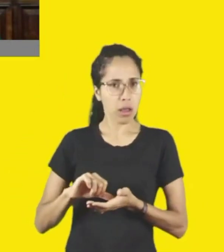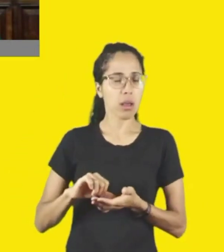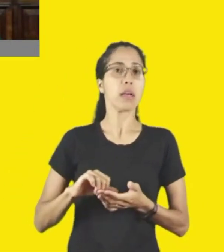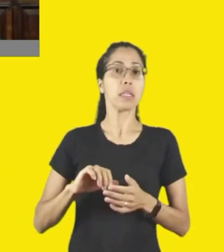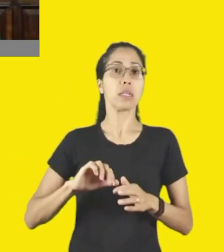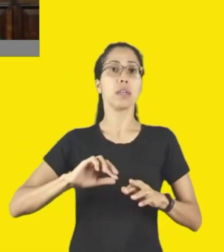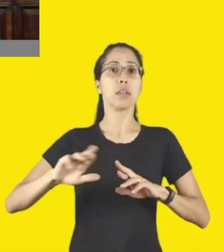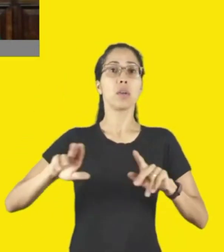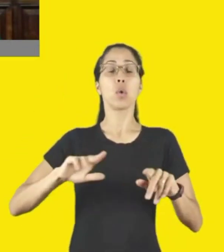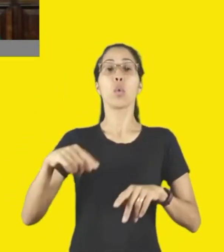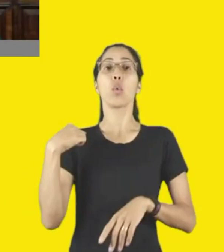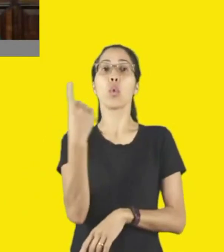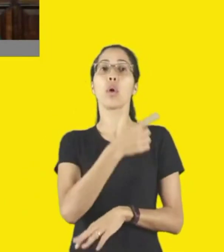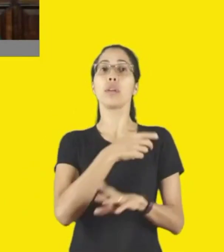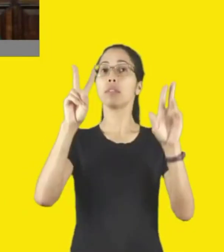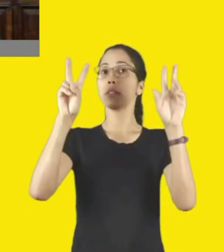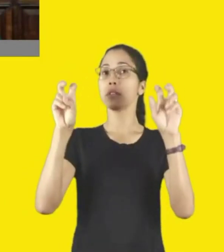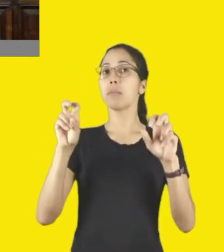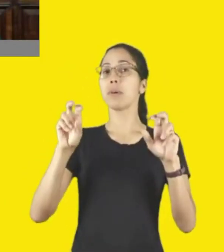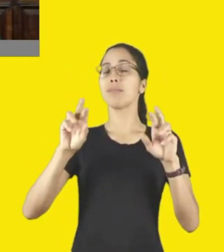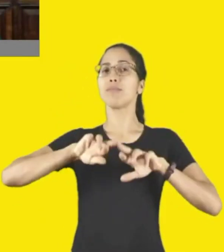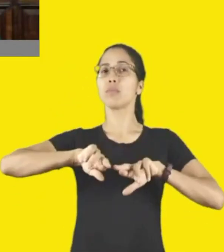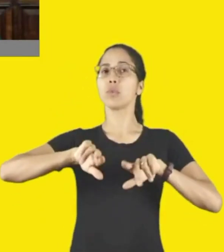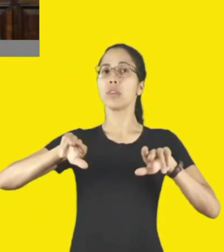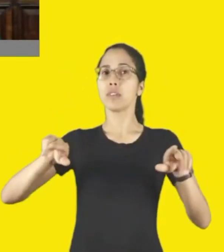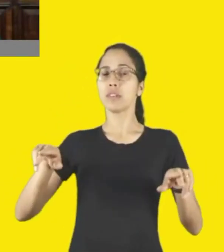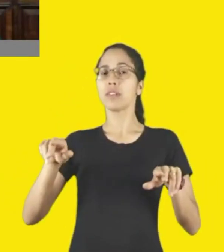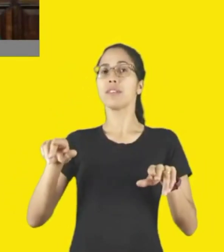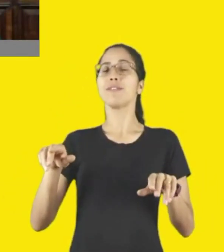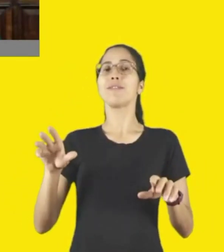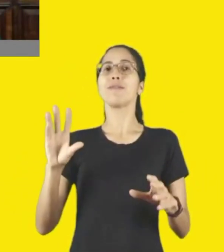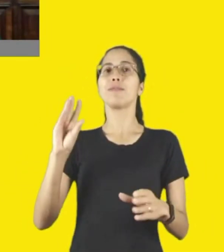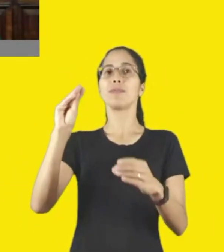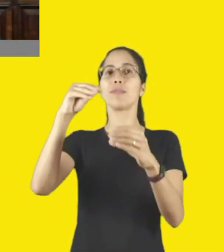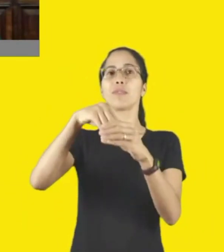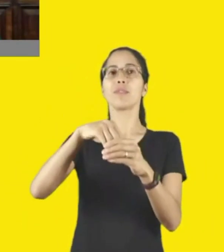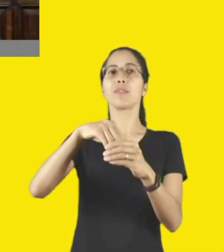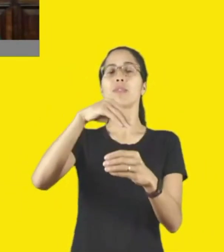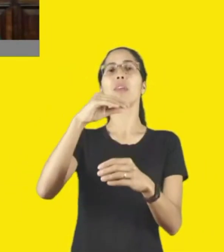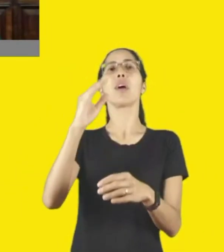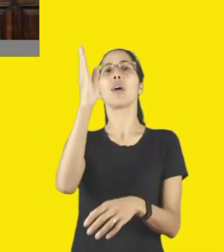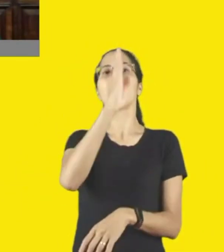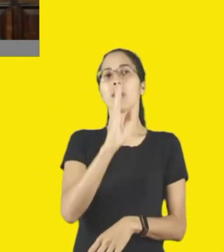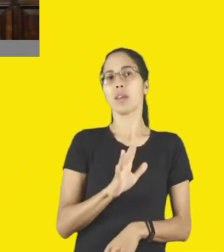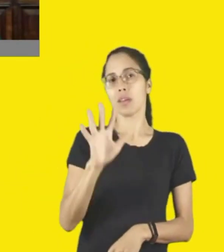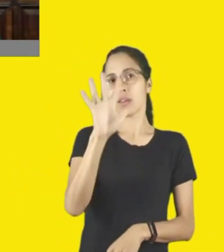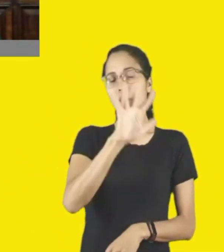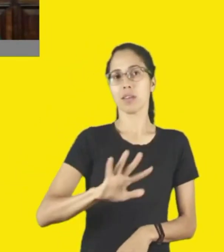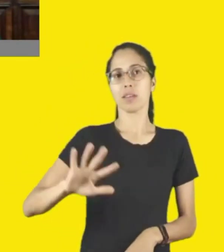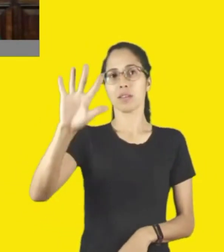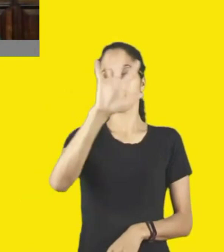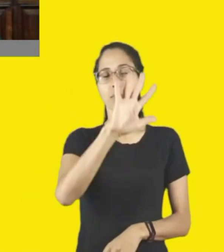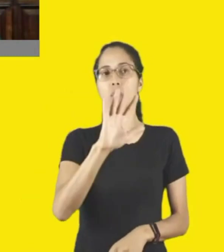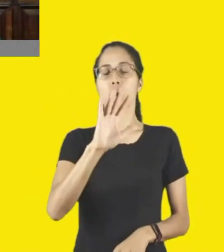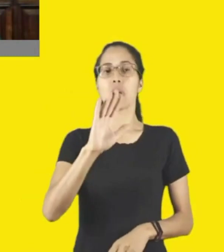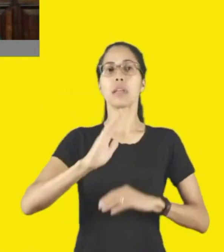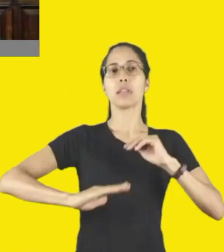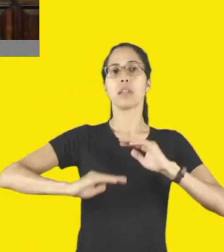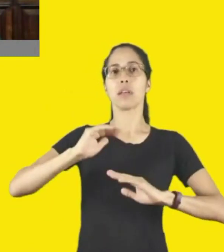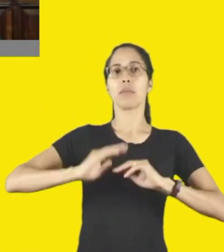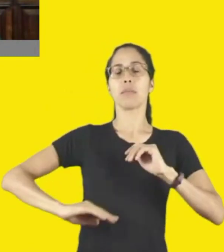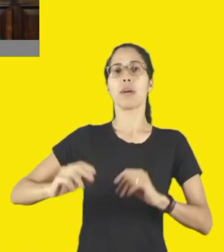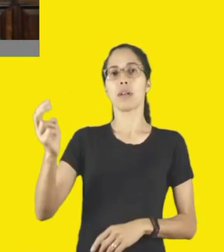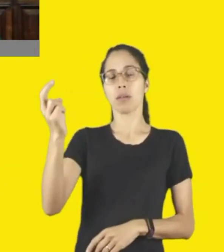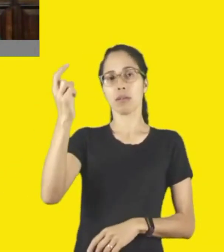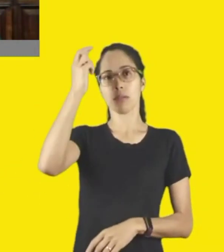diversidade que forma, né, o nosso país. Então, todo o trabalho de cultura, ele tem que ser pensado muito claramente para todos